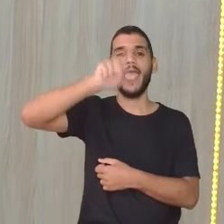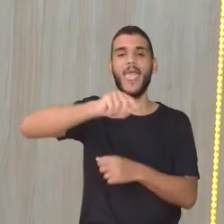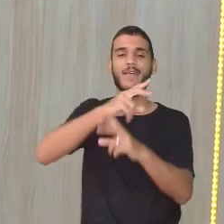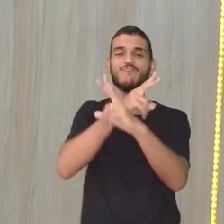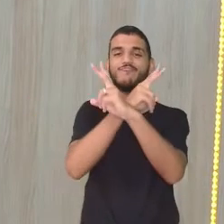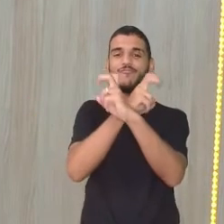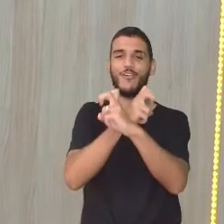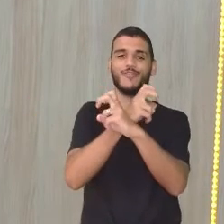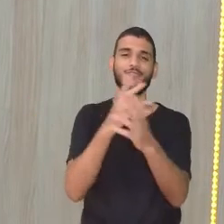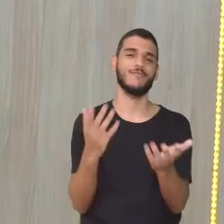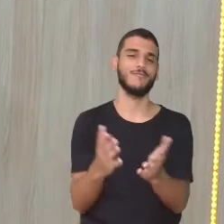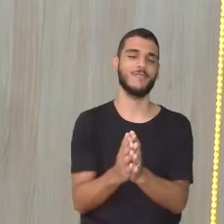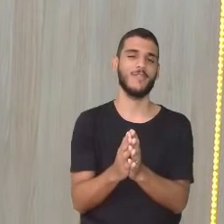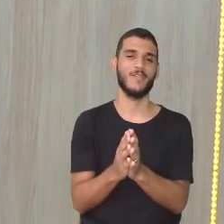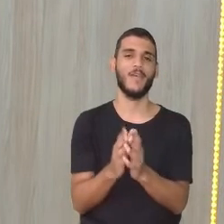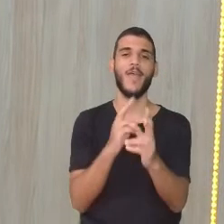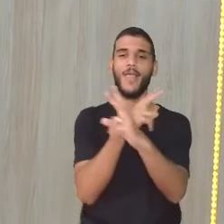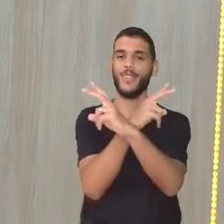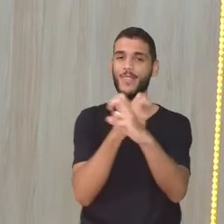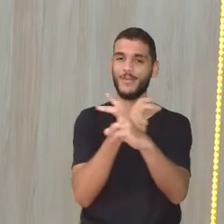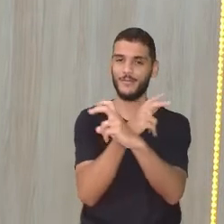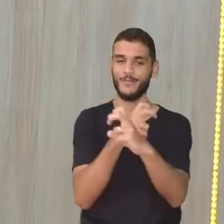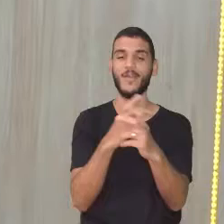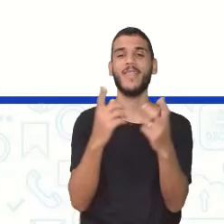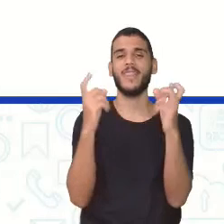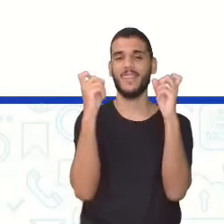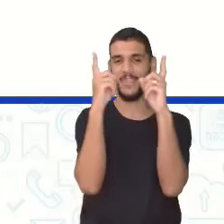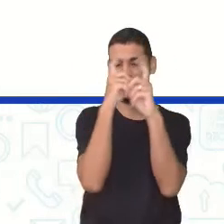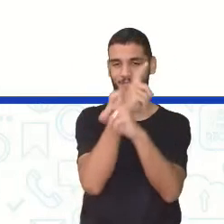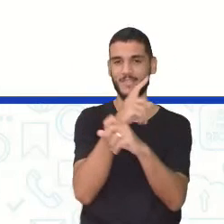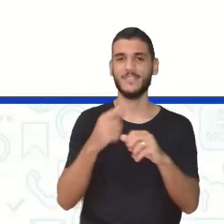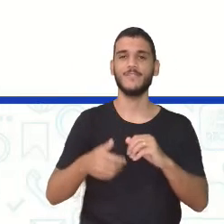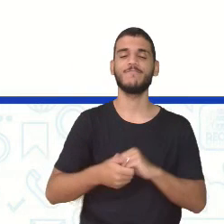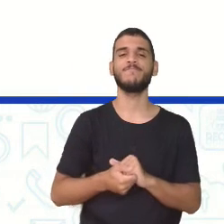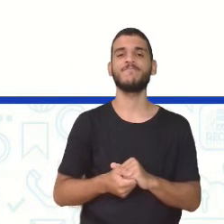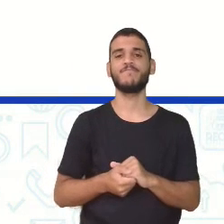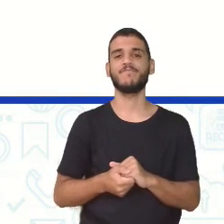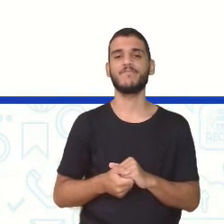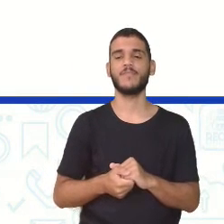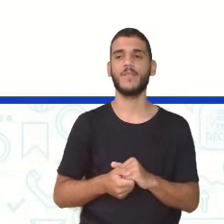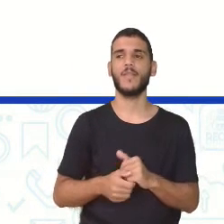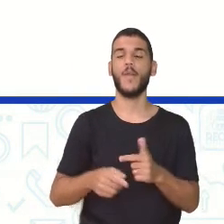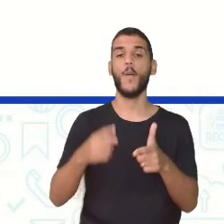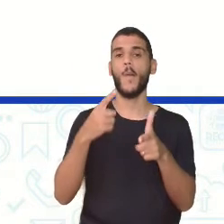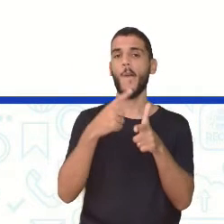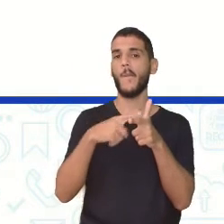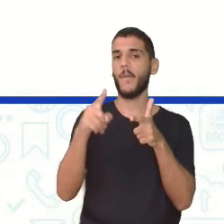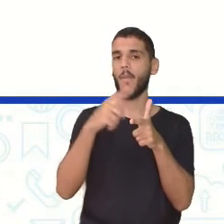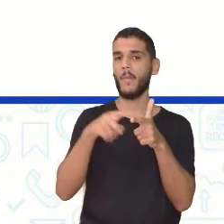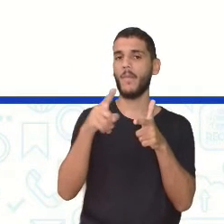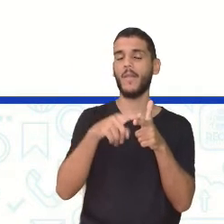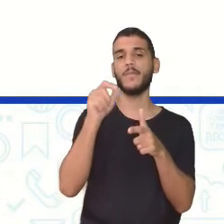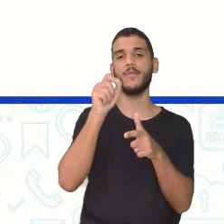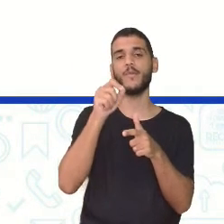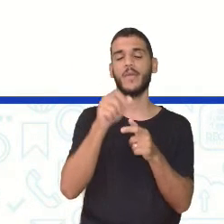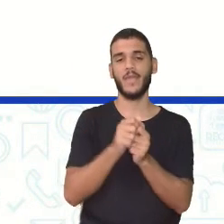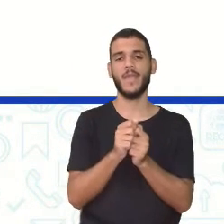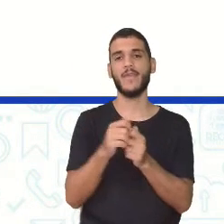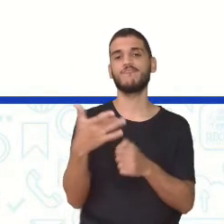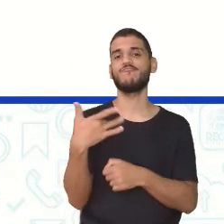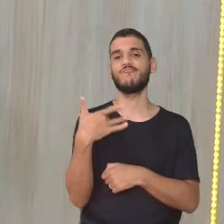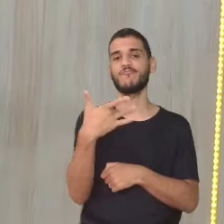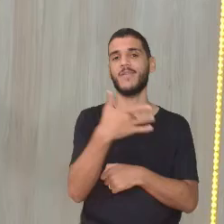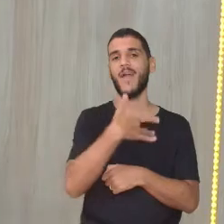pode fazer mal à sua saúde. Olha de novo aí o ciclo, O problema de saúde pública aí também.